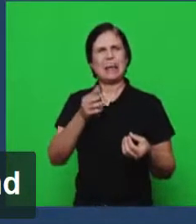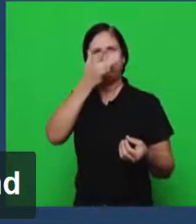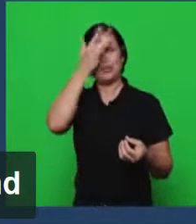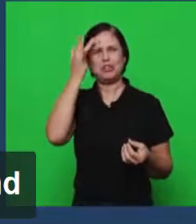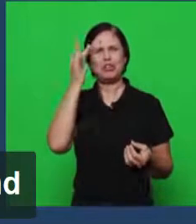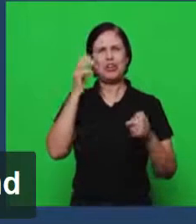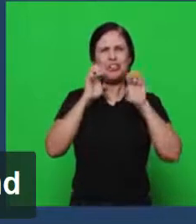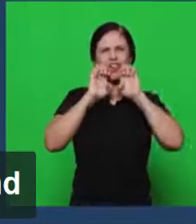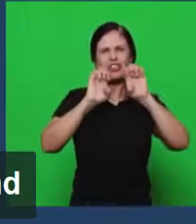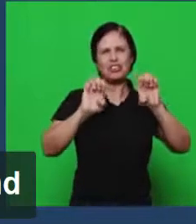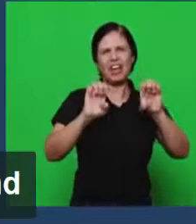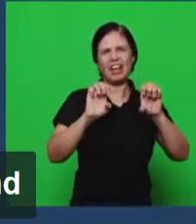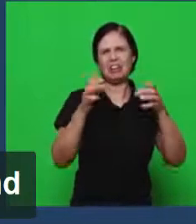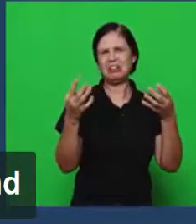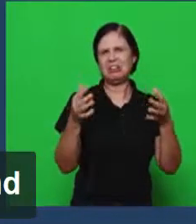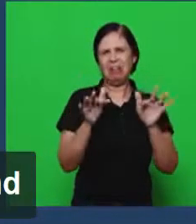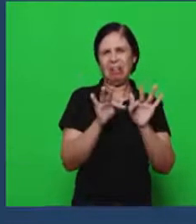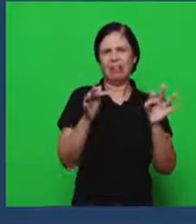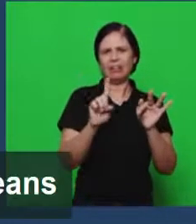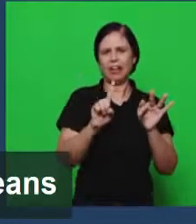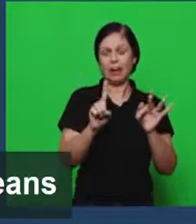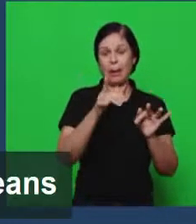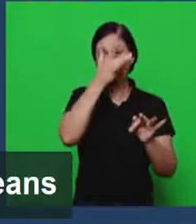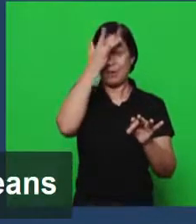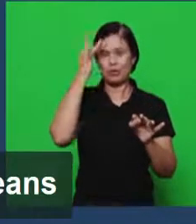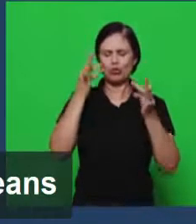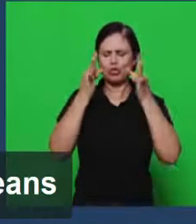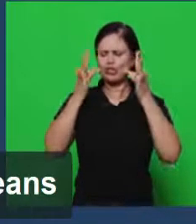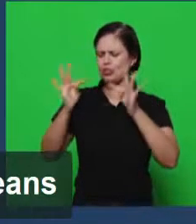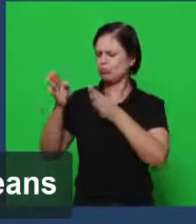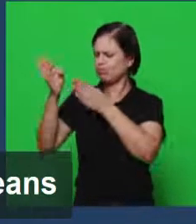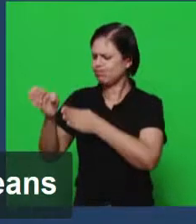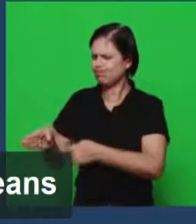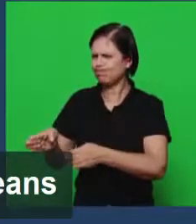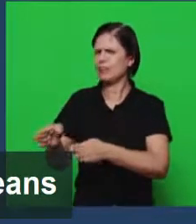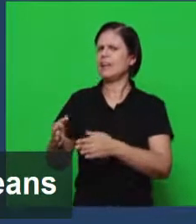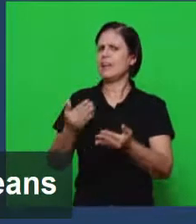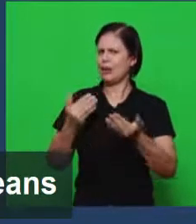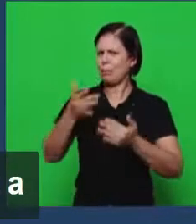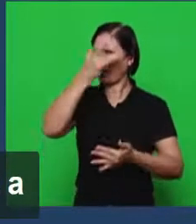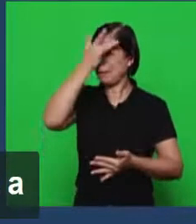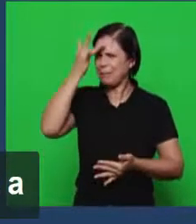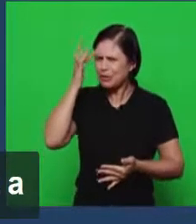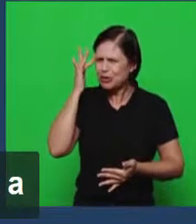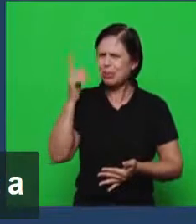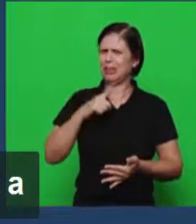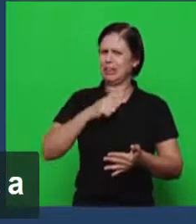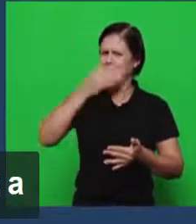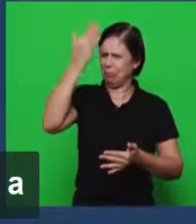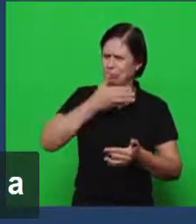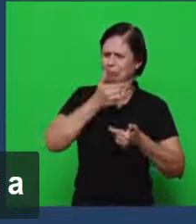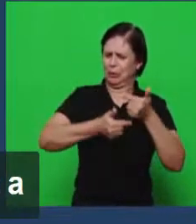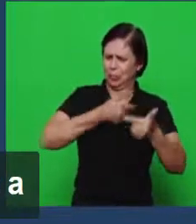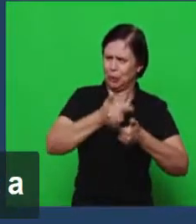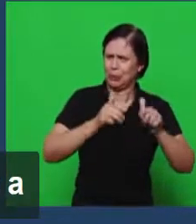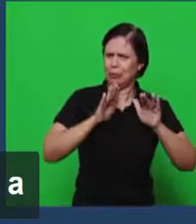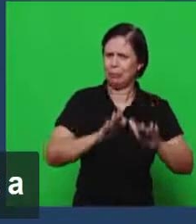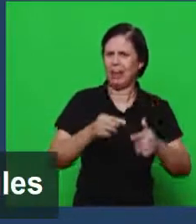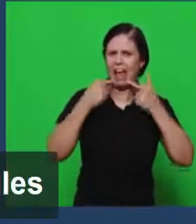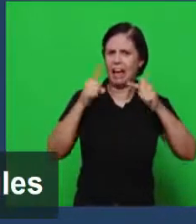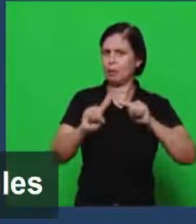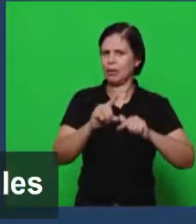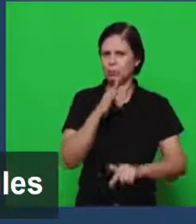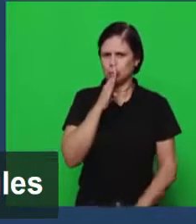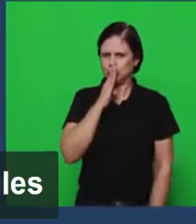ela é uma terra fértil é terra fértil é a terra que suporta as lutas ou seja o calor do dia as provas não é